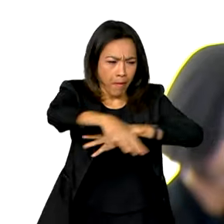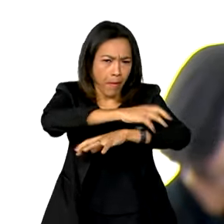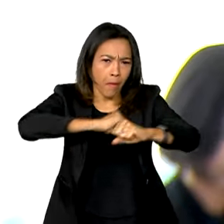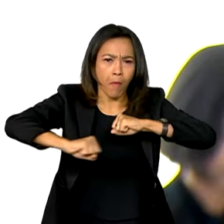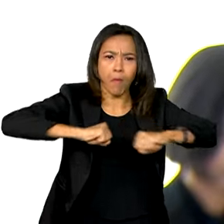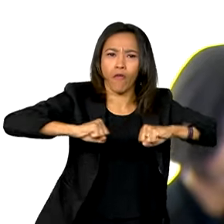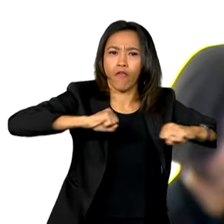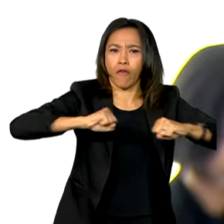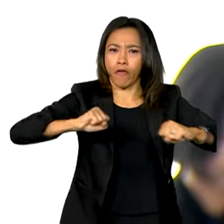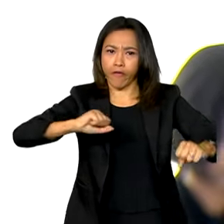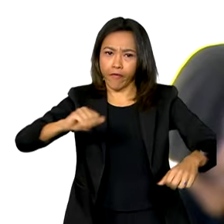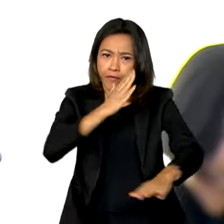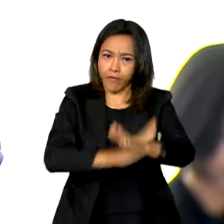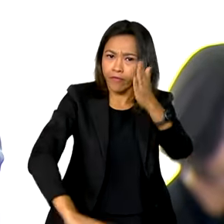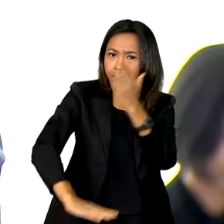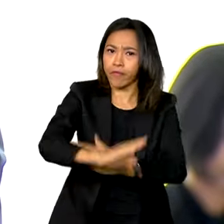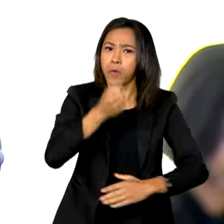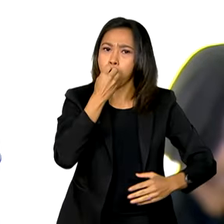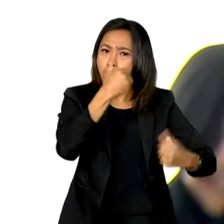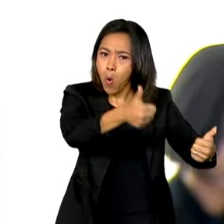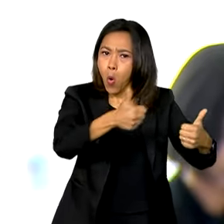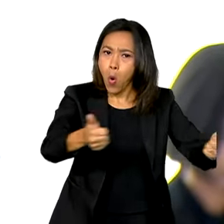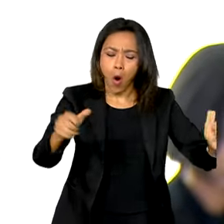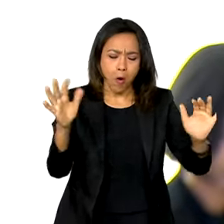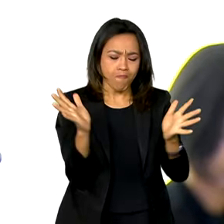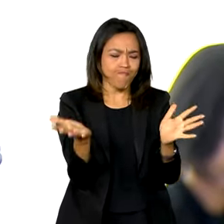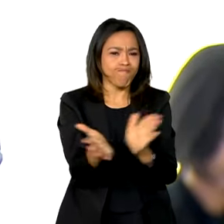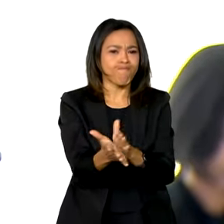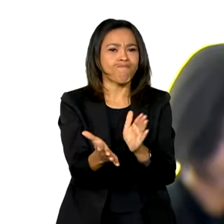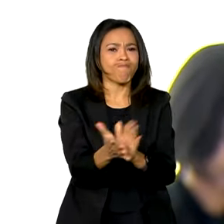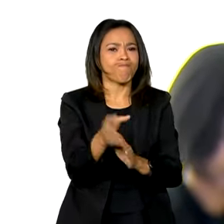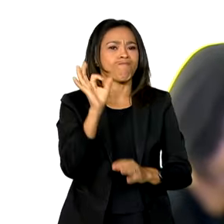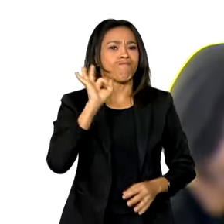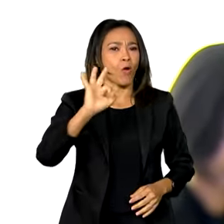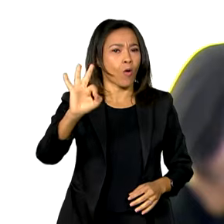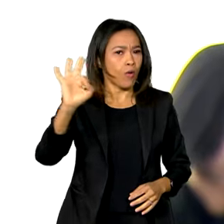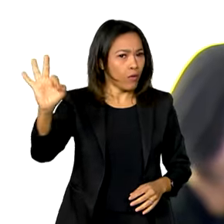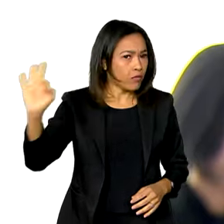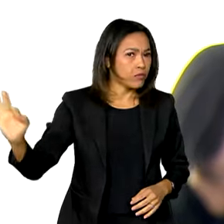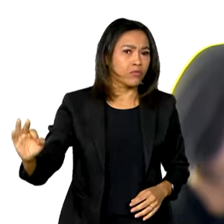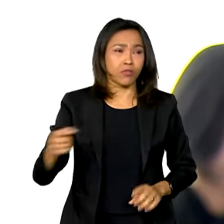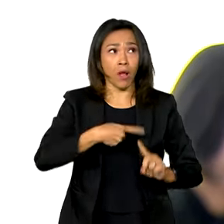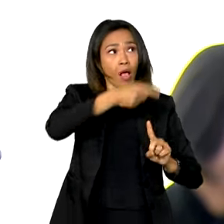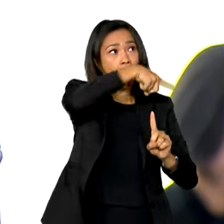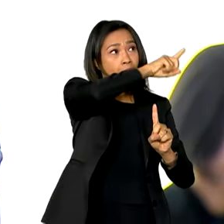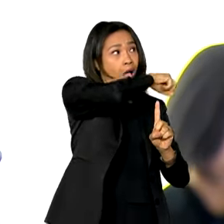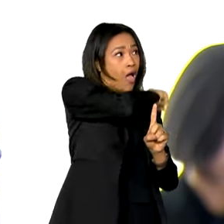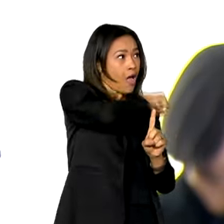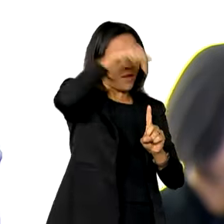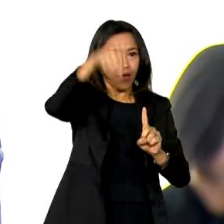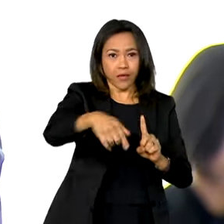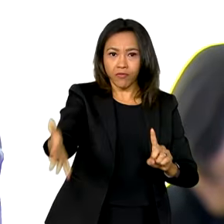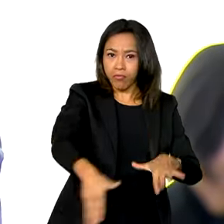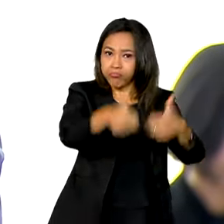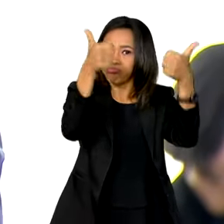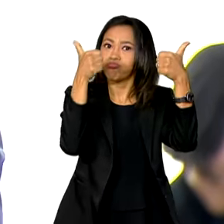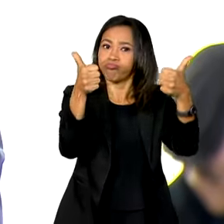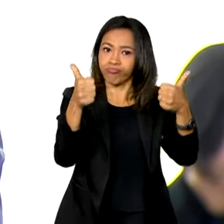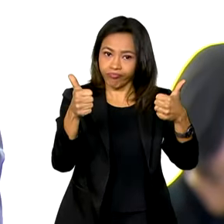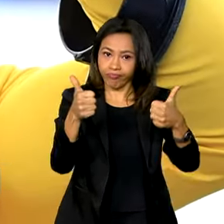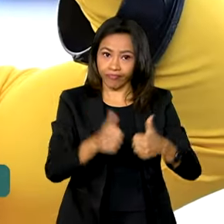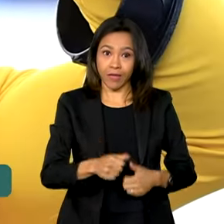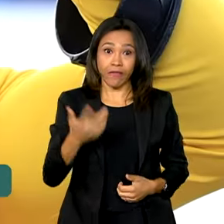brasileiro pelo resultado absolutamente brilhante, na mais espetacular de todas as edições de Jogos Paralímpicos, que foi Paris